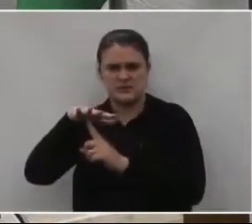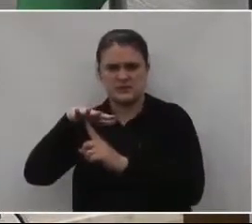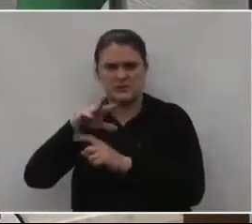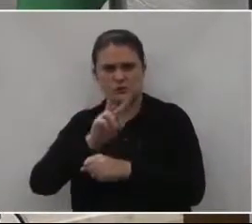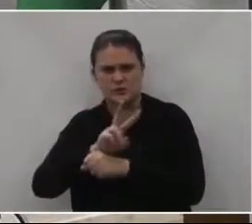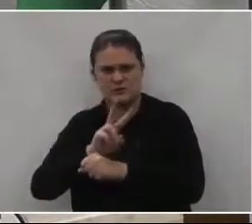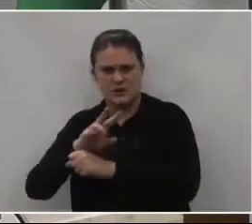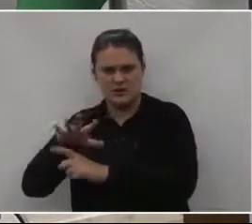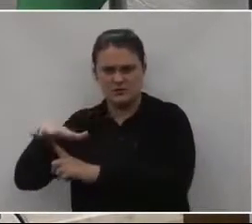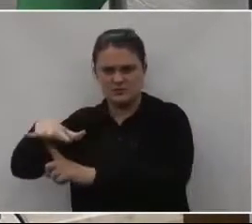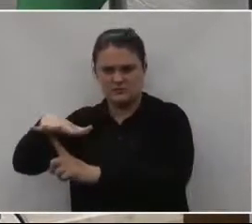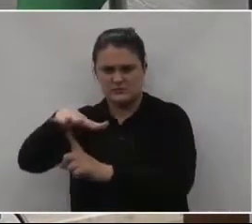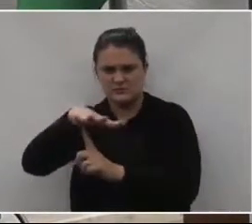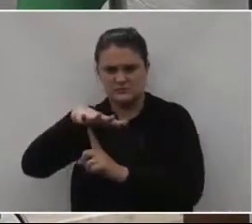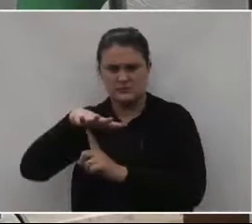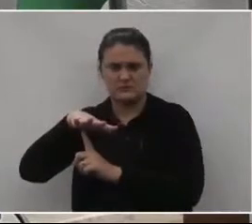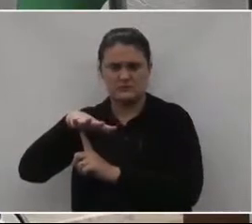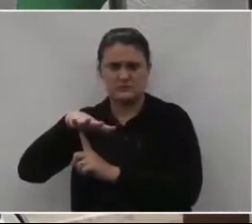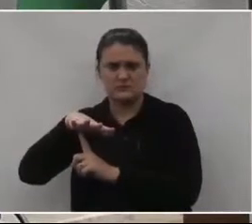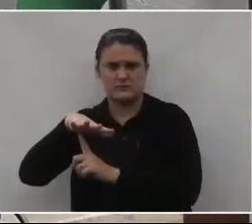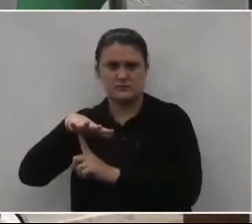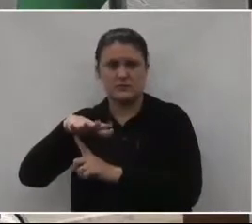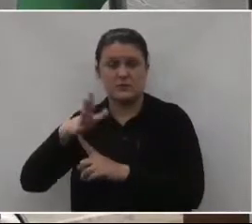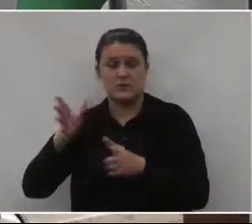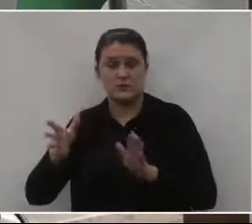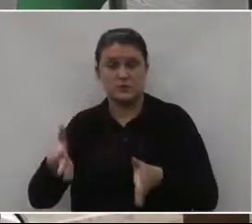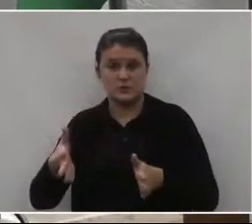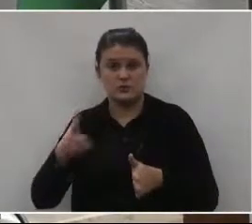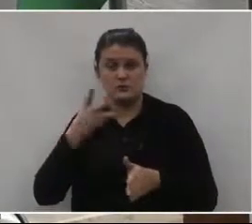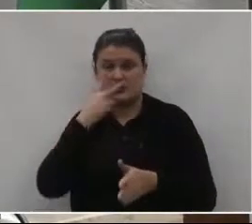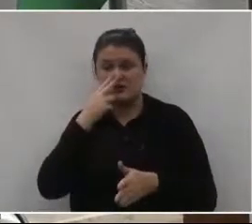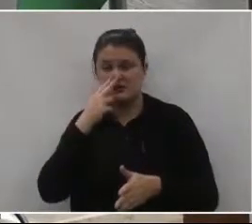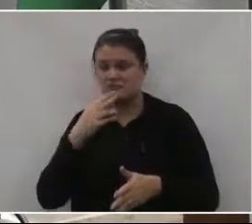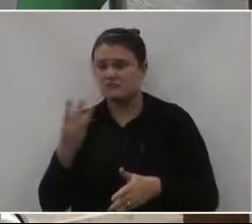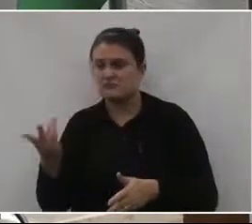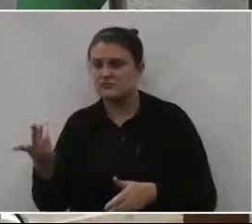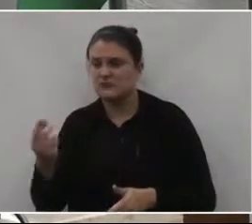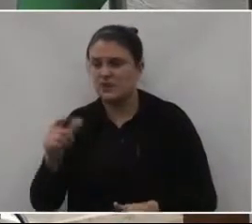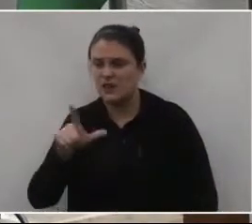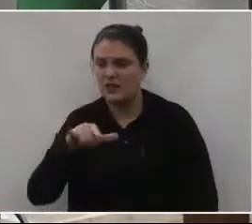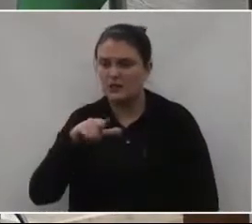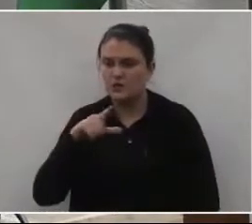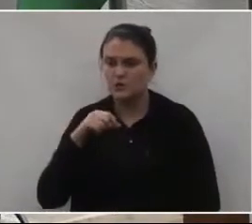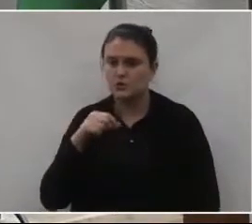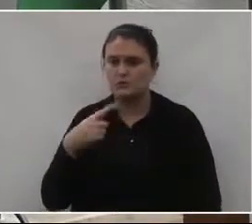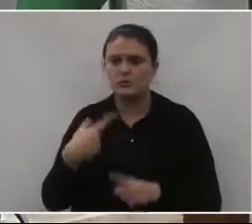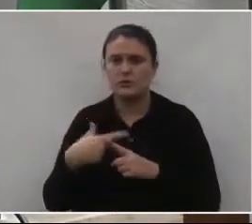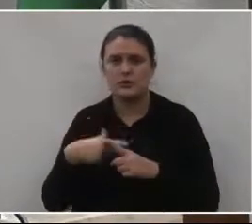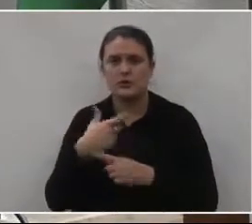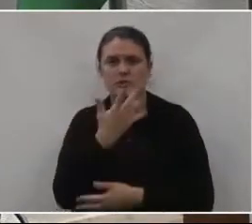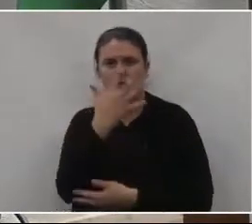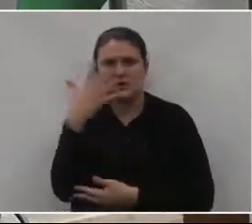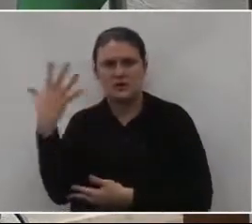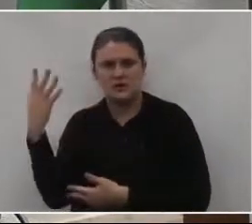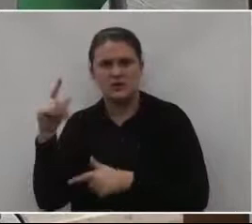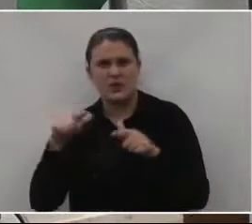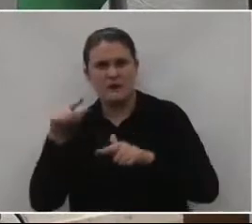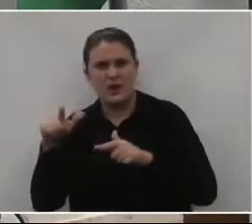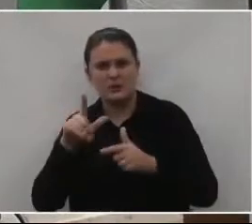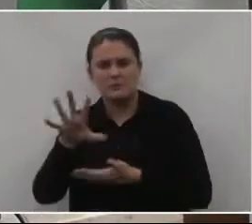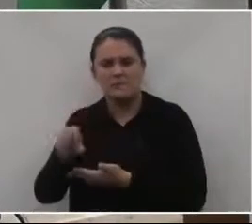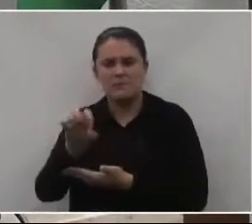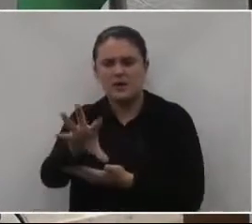preservação ambiental, e que hoje a Secretaria do Meio Ambiente teve um trabalho enorme para